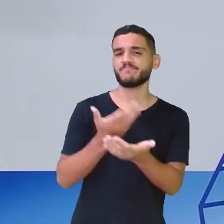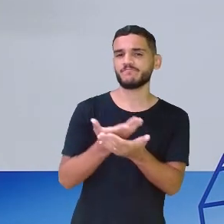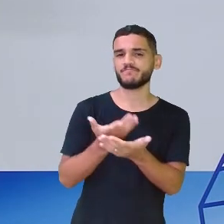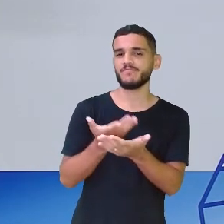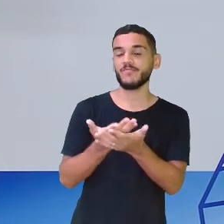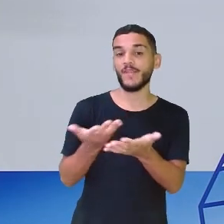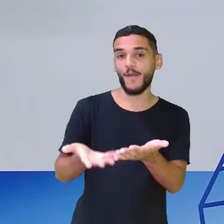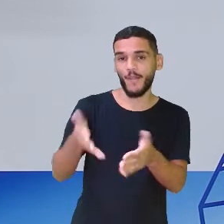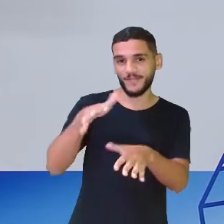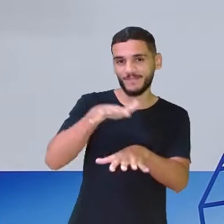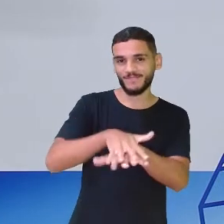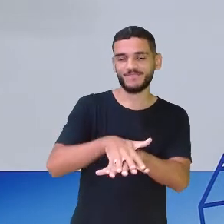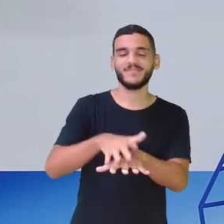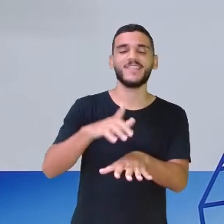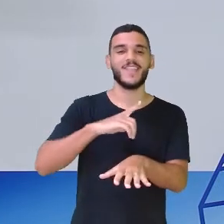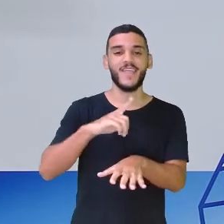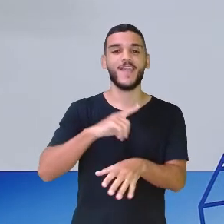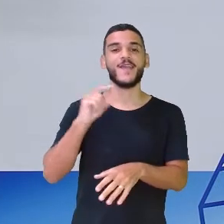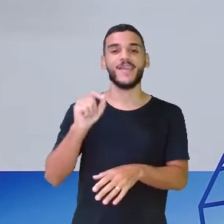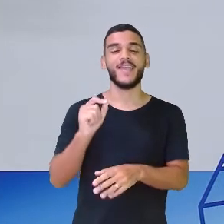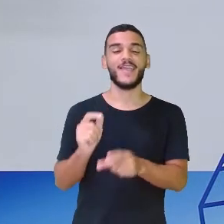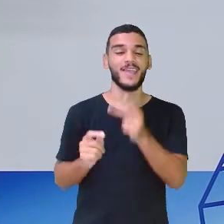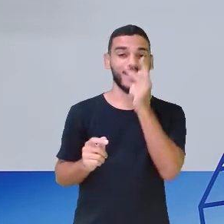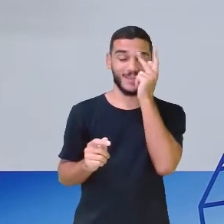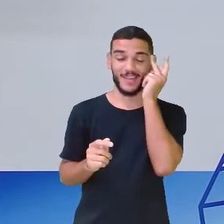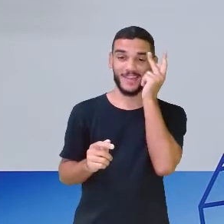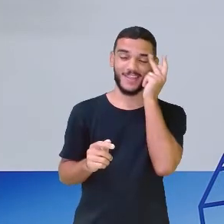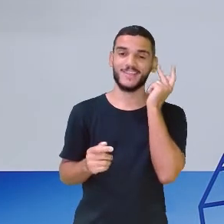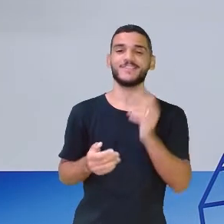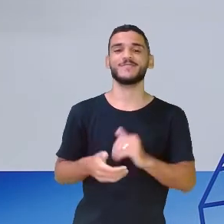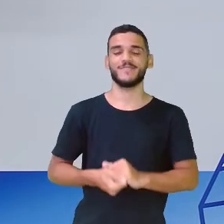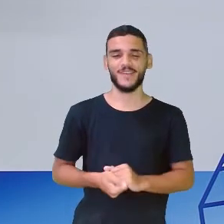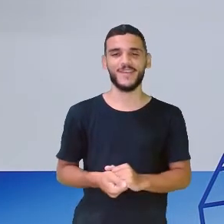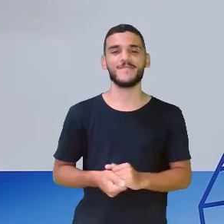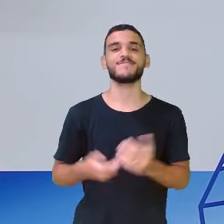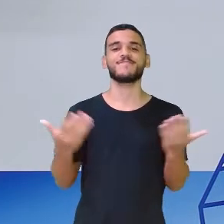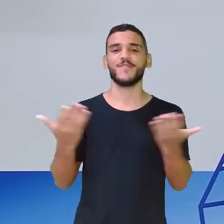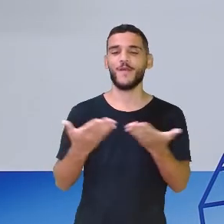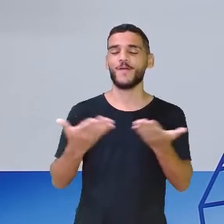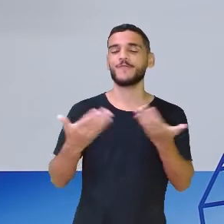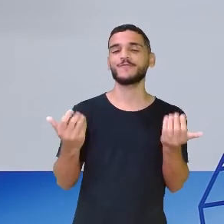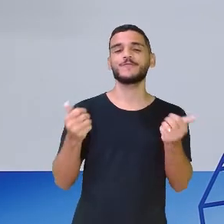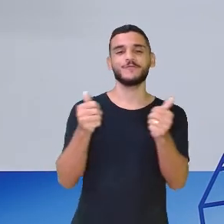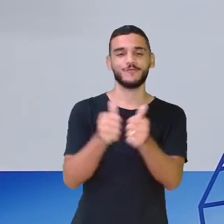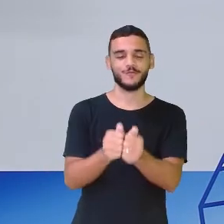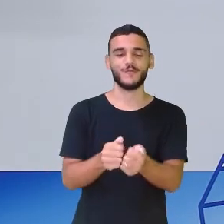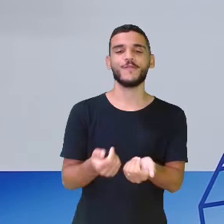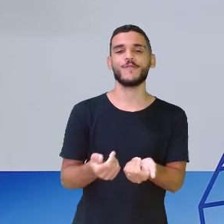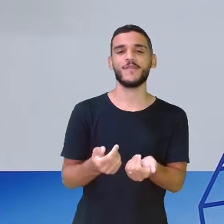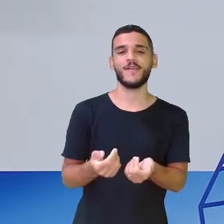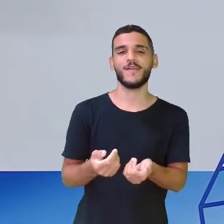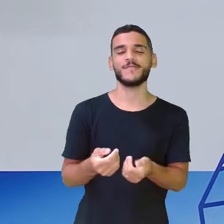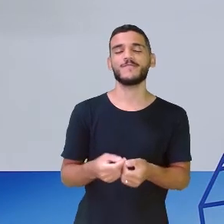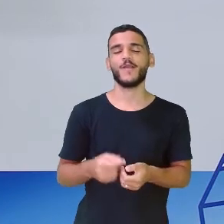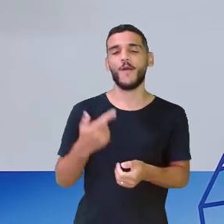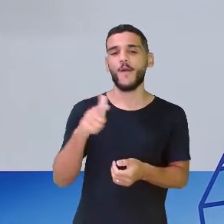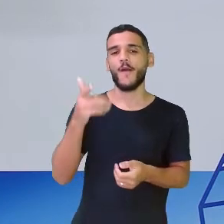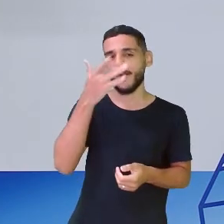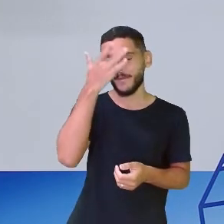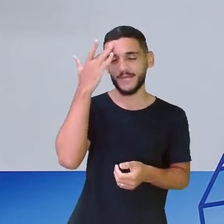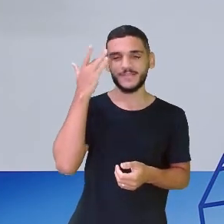eu tenho o Klisman, que está aqui comigo. Vai levar essa aula a mais pessoas, já agradeço a